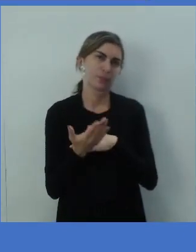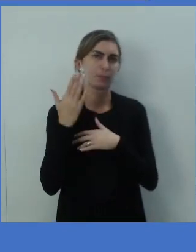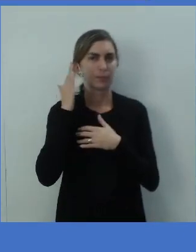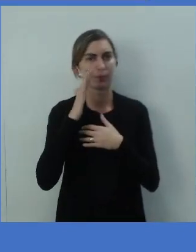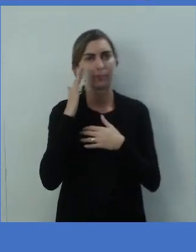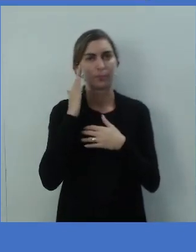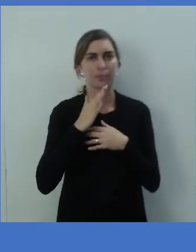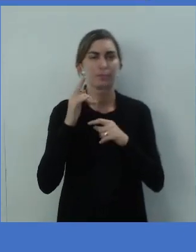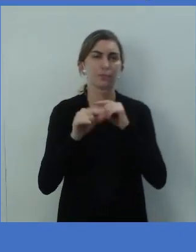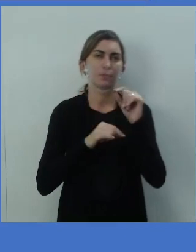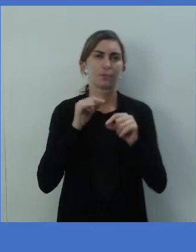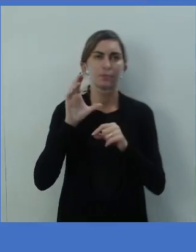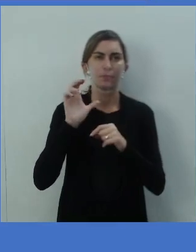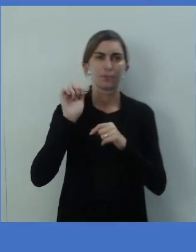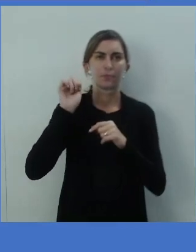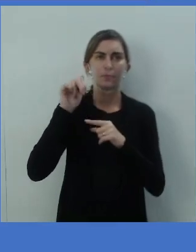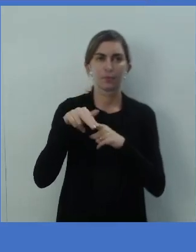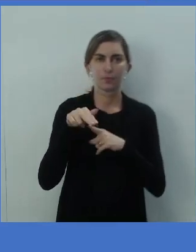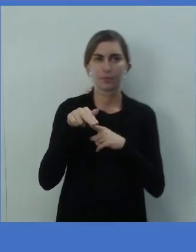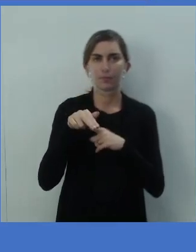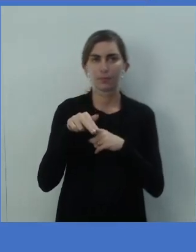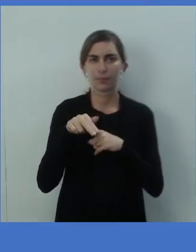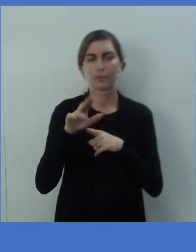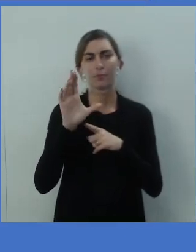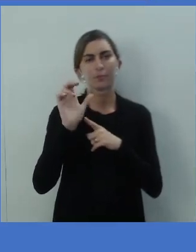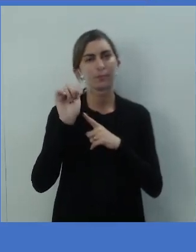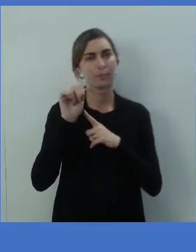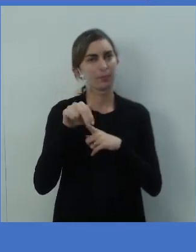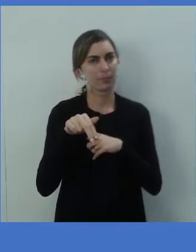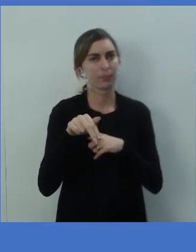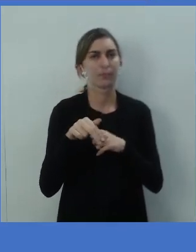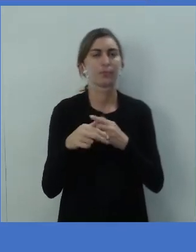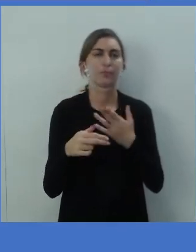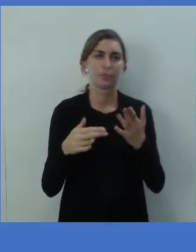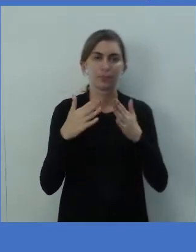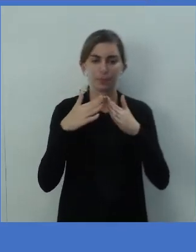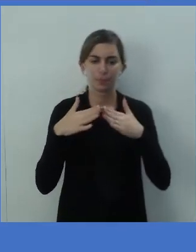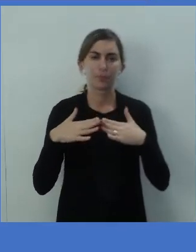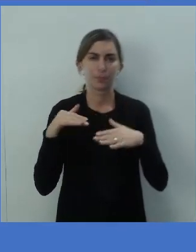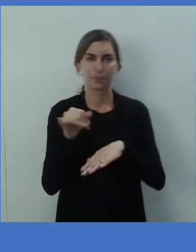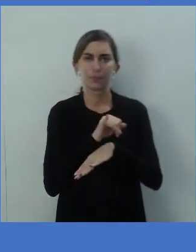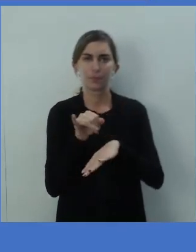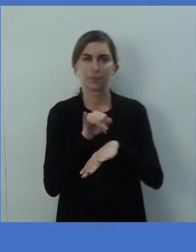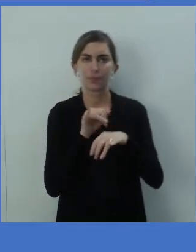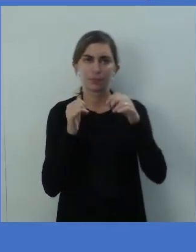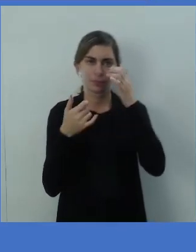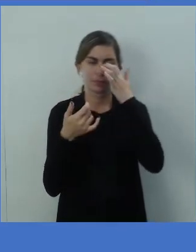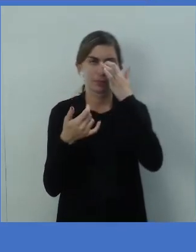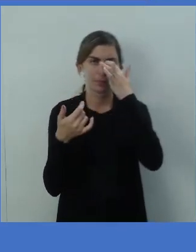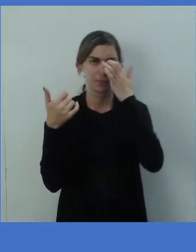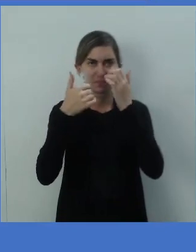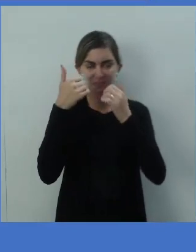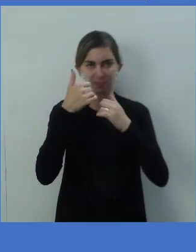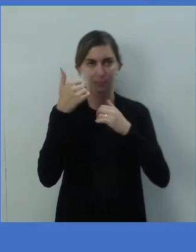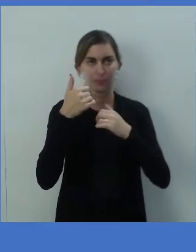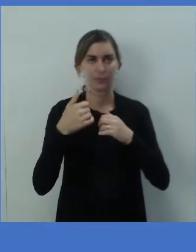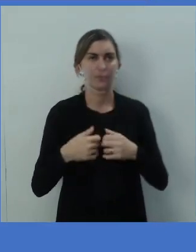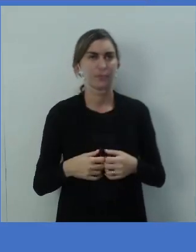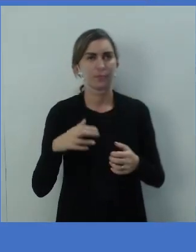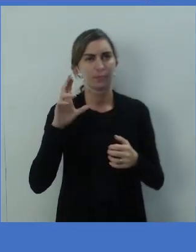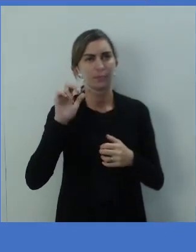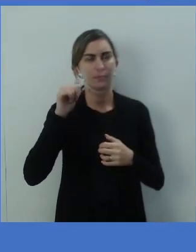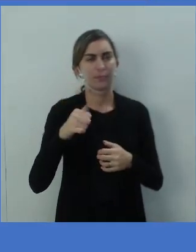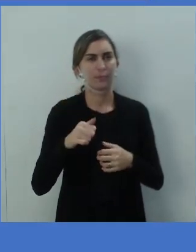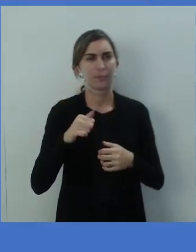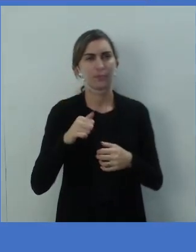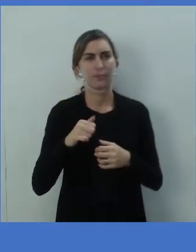o can, né? Nessa situação aí de pedidos informais. Então, tem aí a primeira sentença. Can you